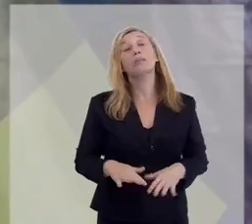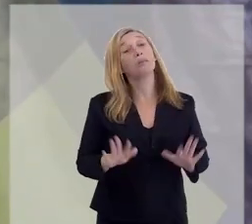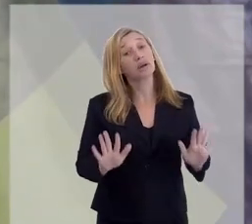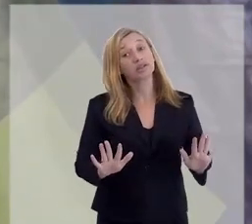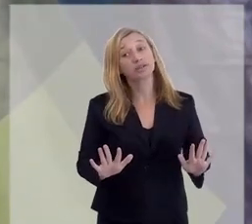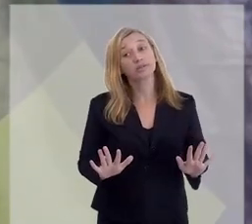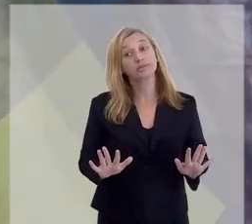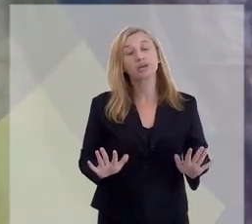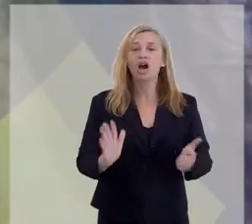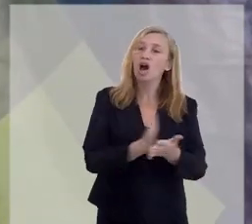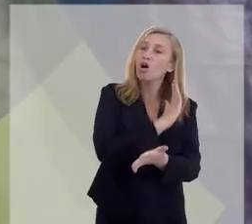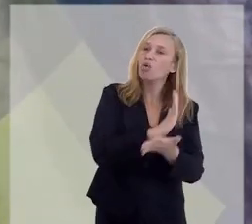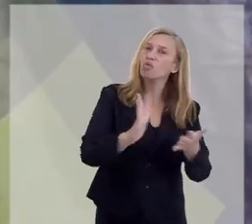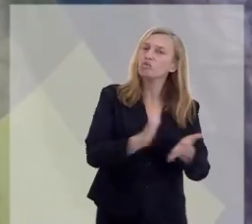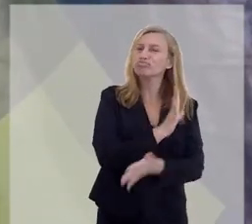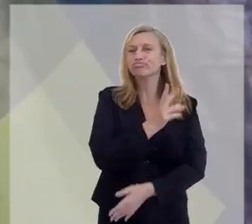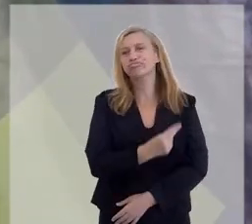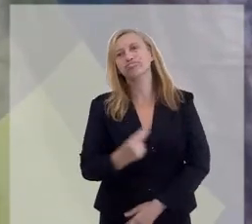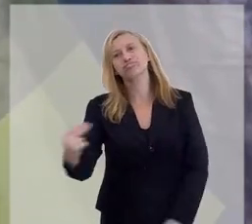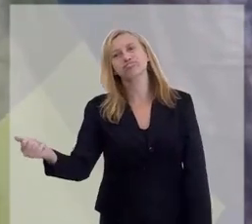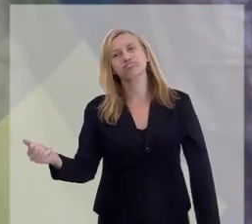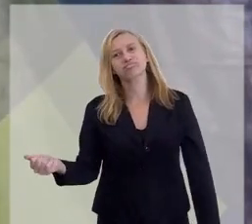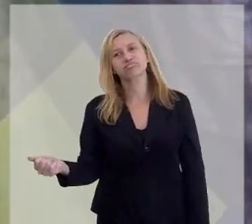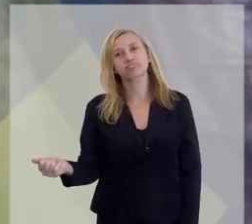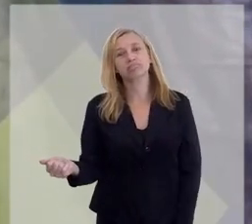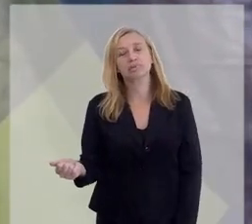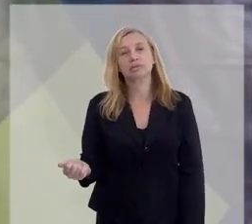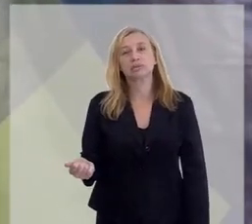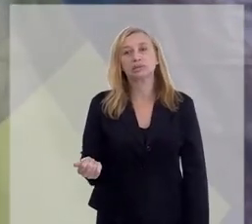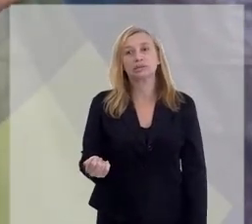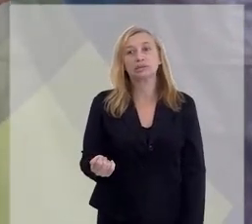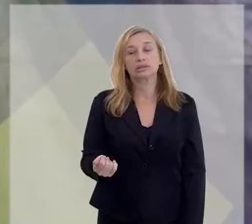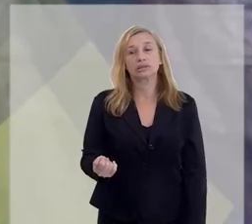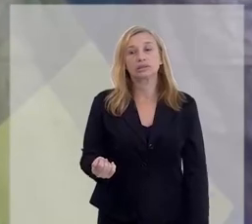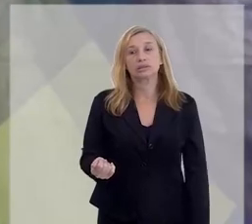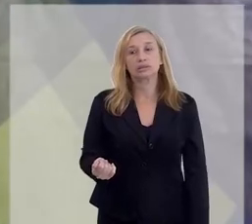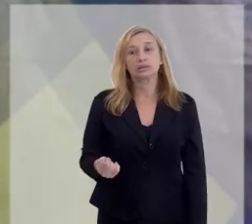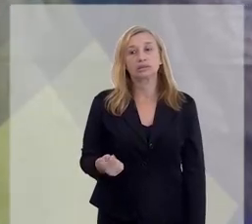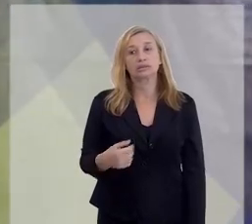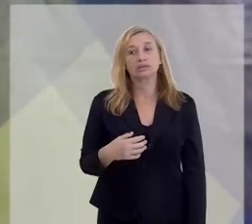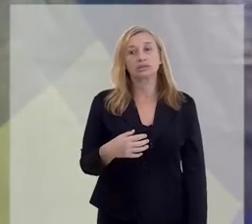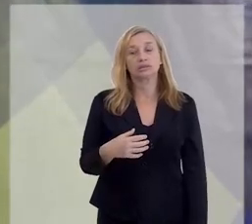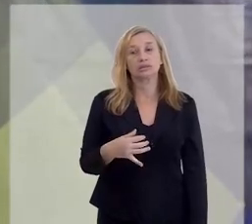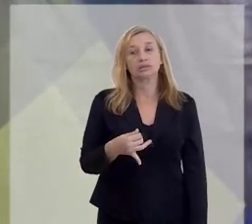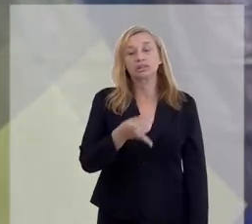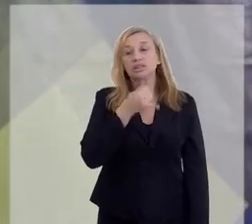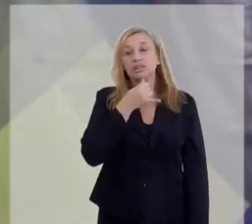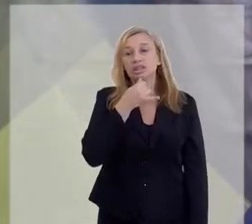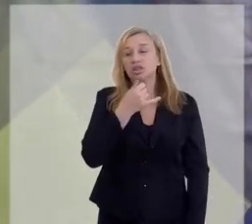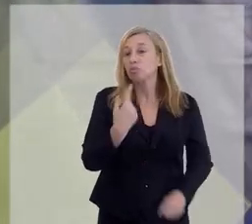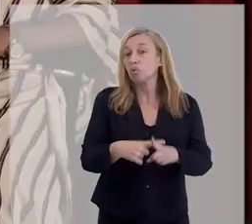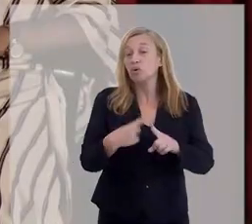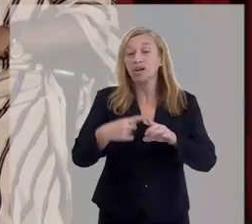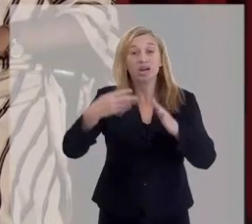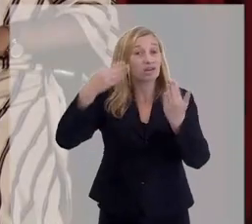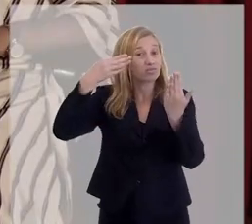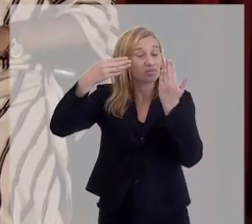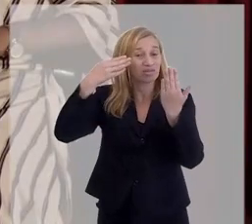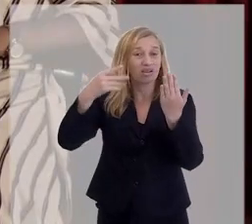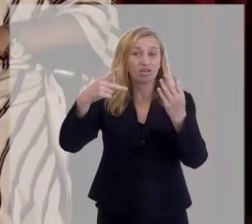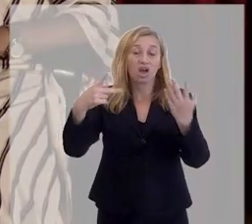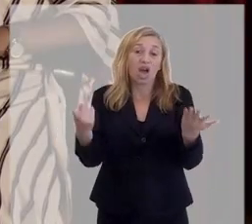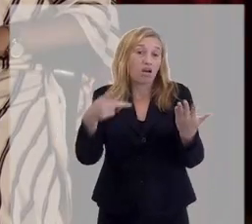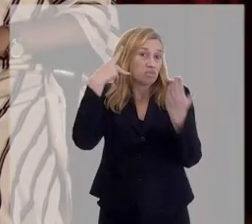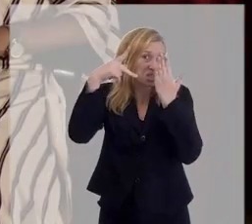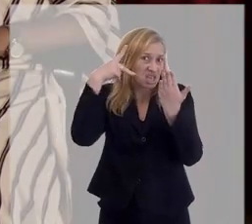Só que aí, alguns saíam esfarrapados dali, porque a estrutura psicológica, psiquiátrica,